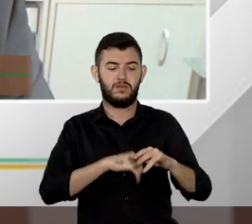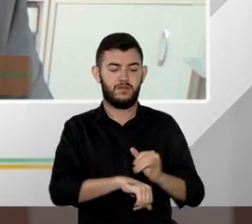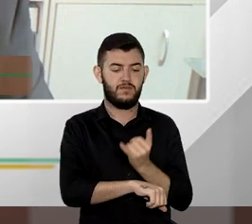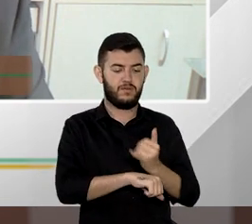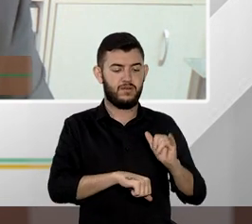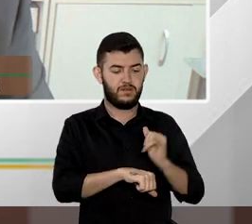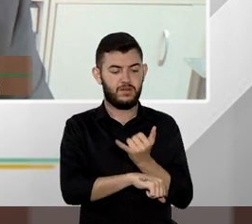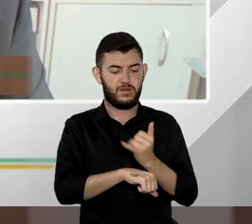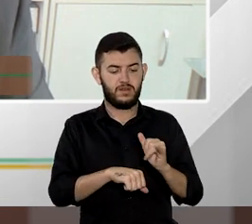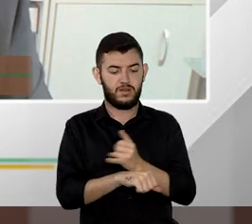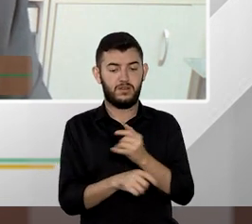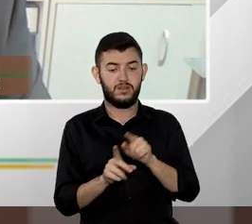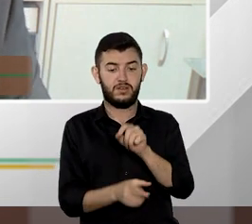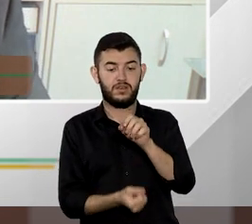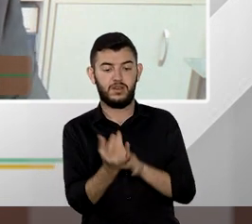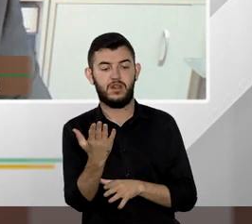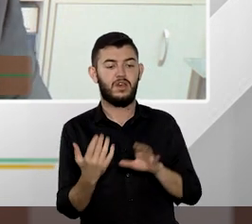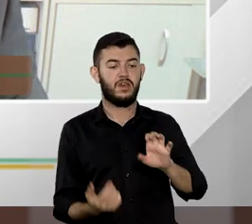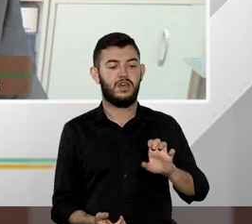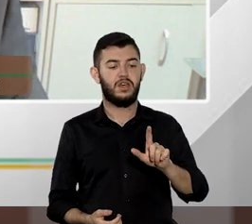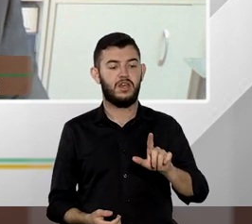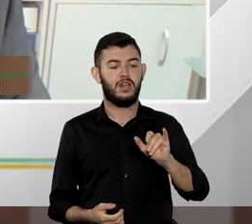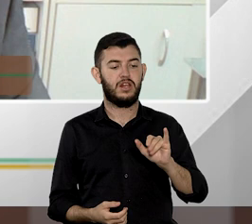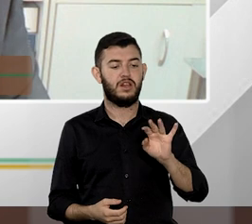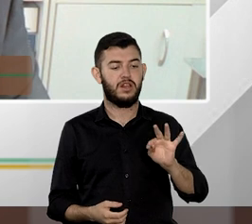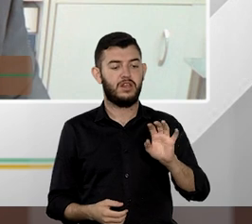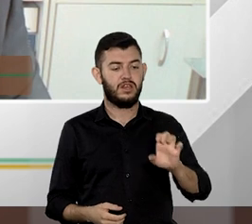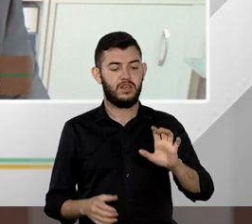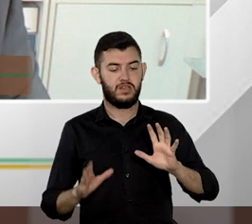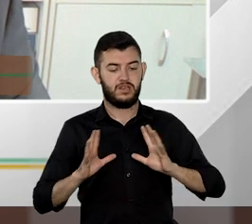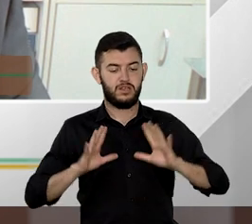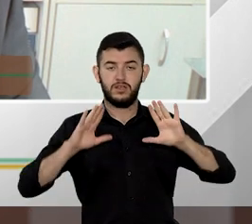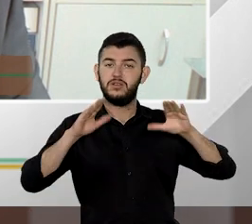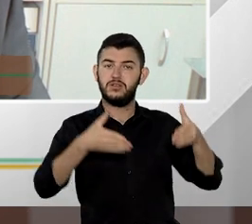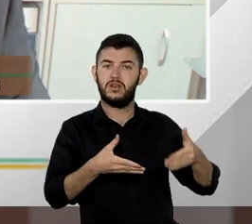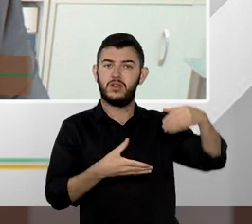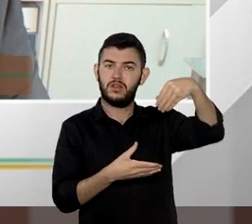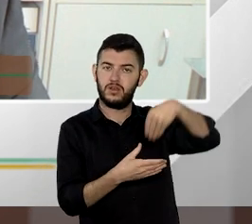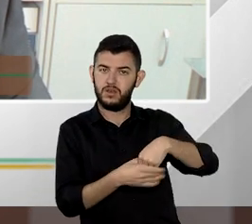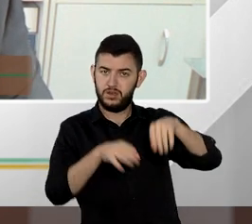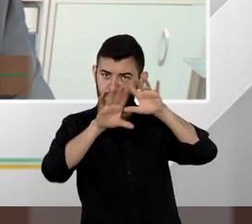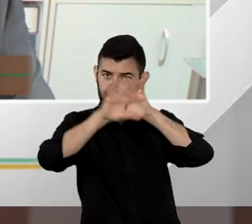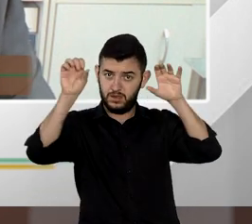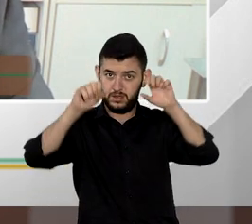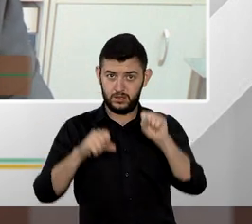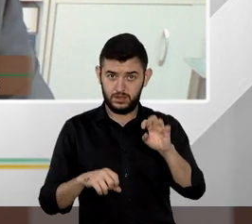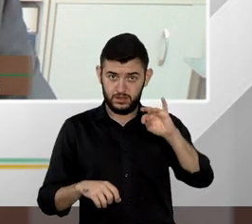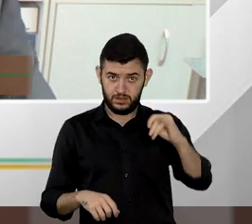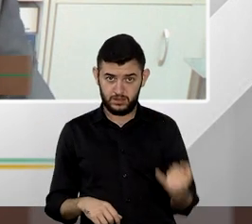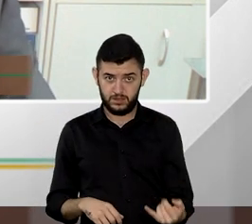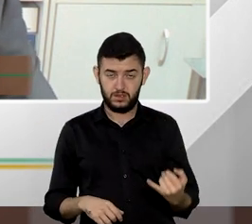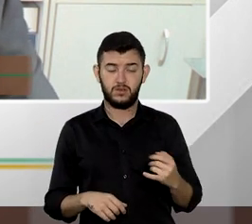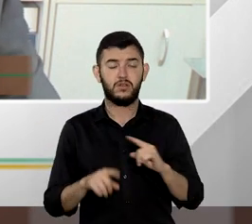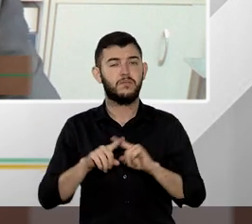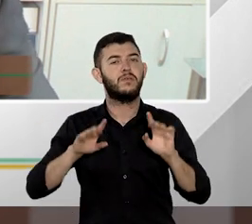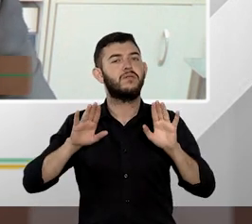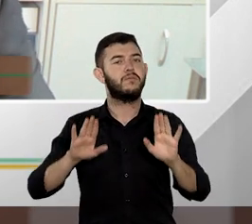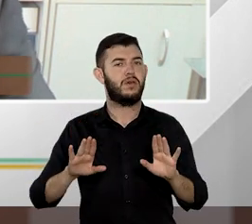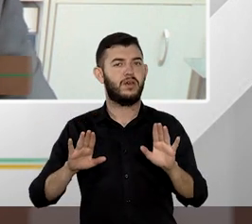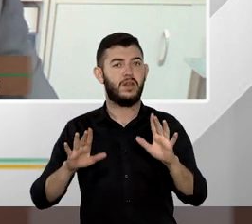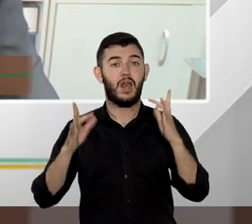uma elitização do Superior Tribunal de Justiça e o que me parece é que nós precisamos sim